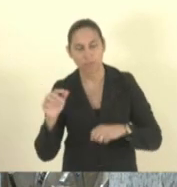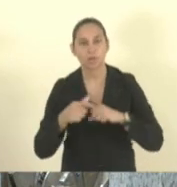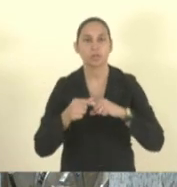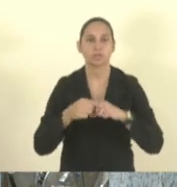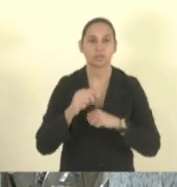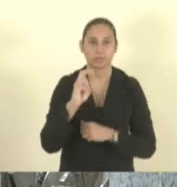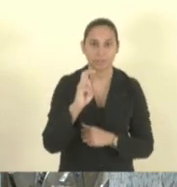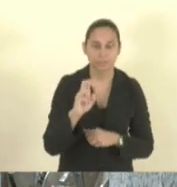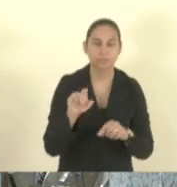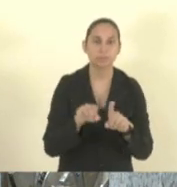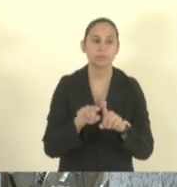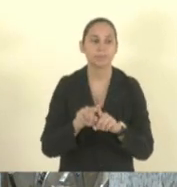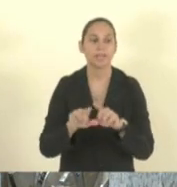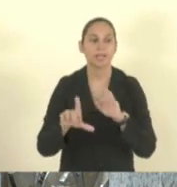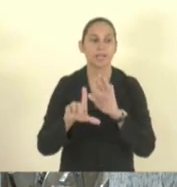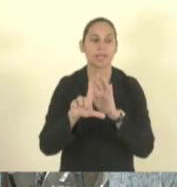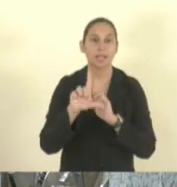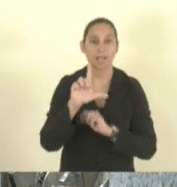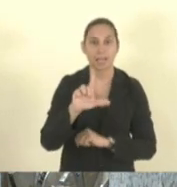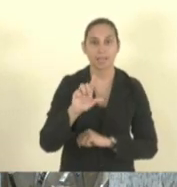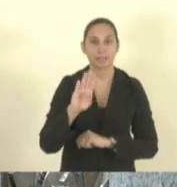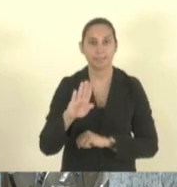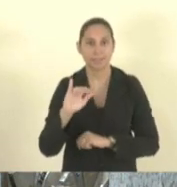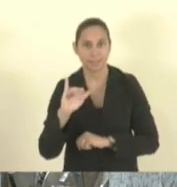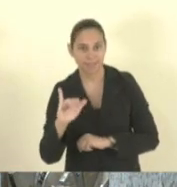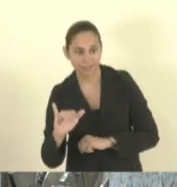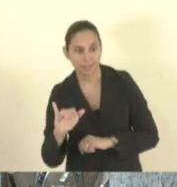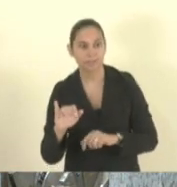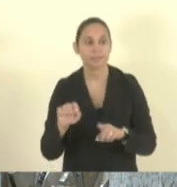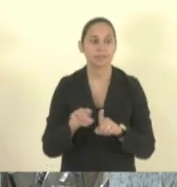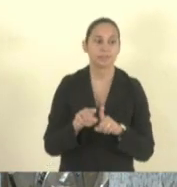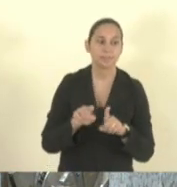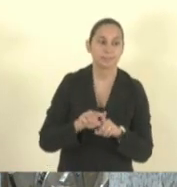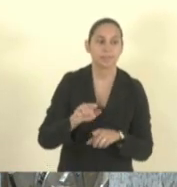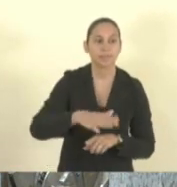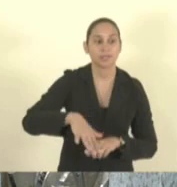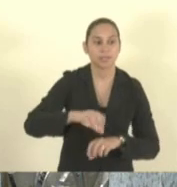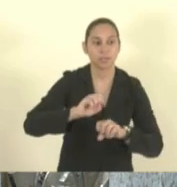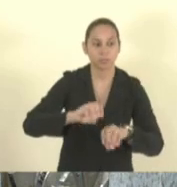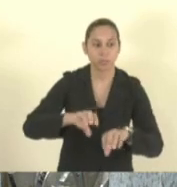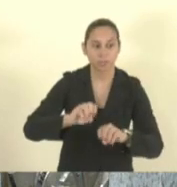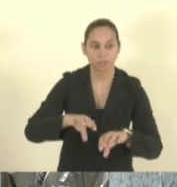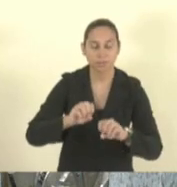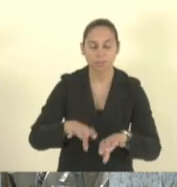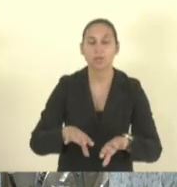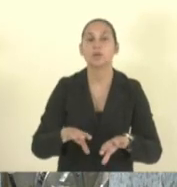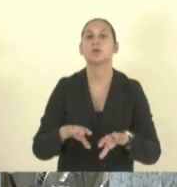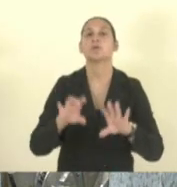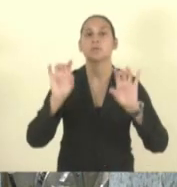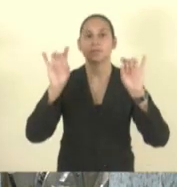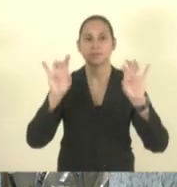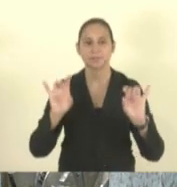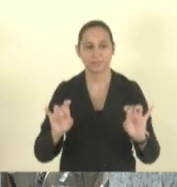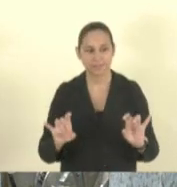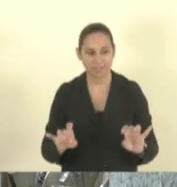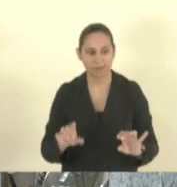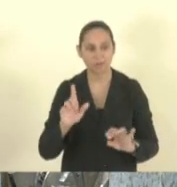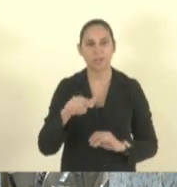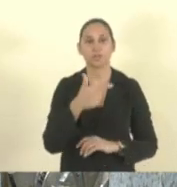a Política Nacional de Educação Especial na Perspectiva da Educação Inclusiva que é de 2008